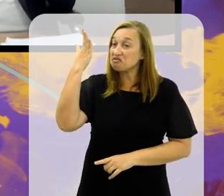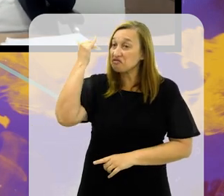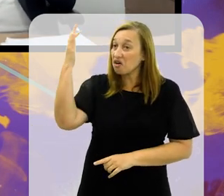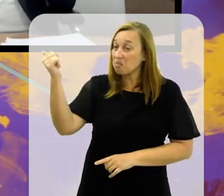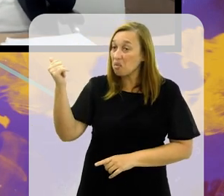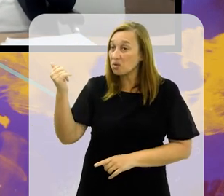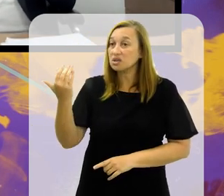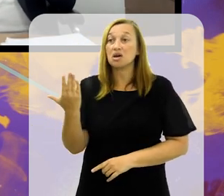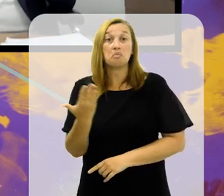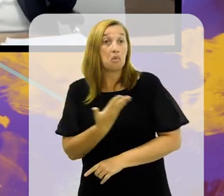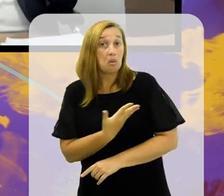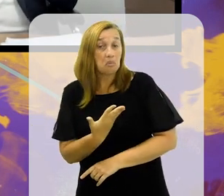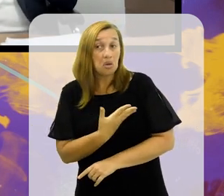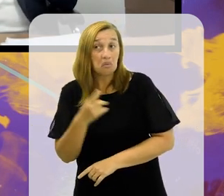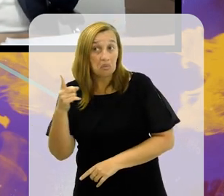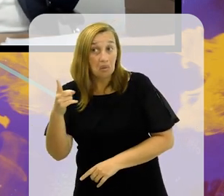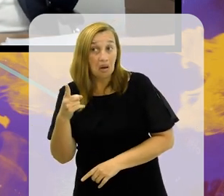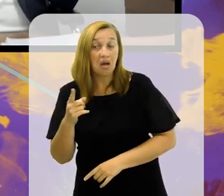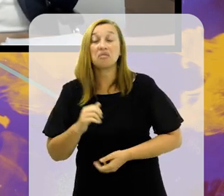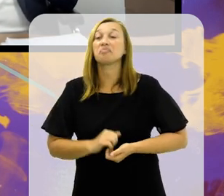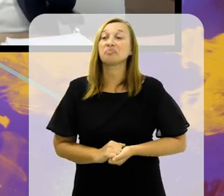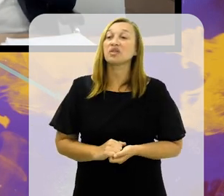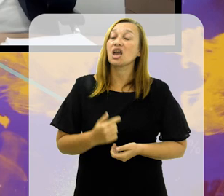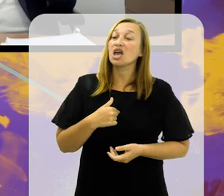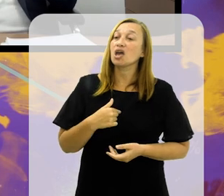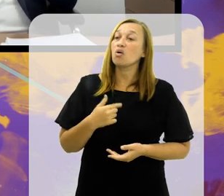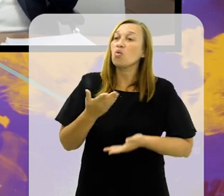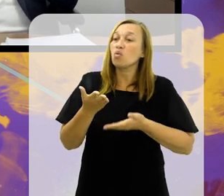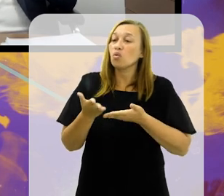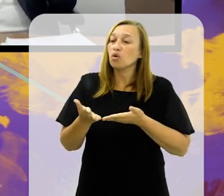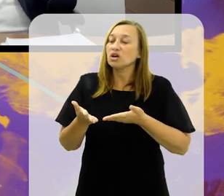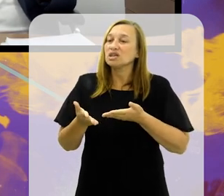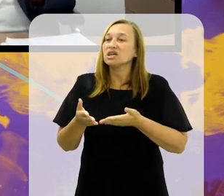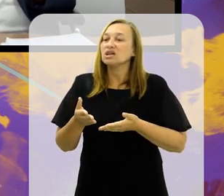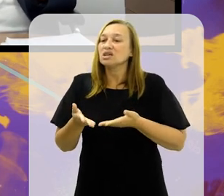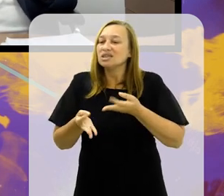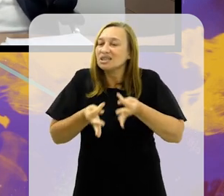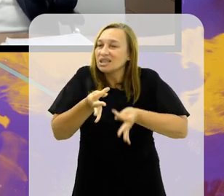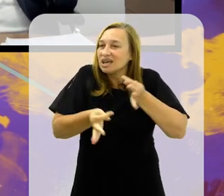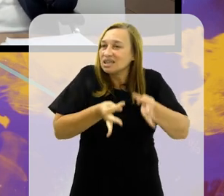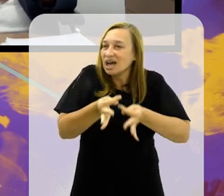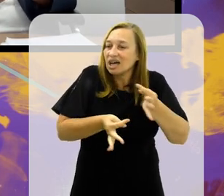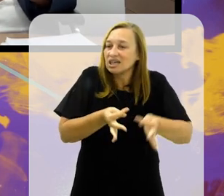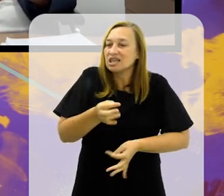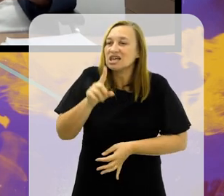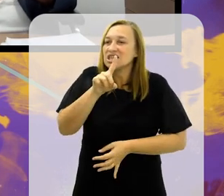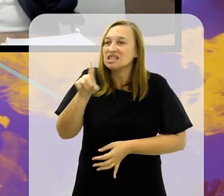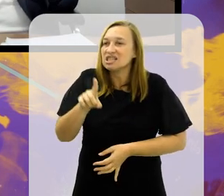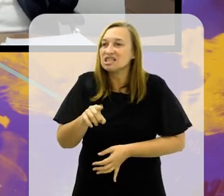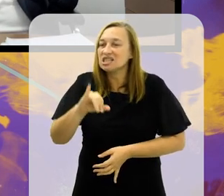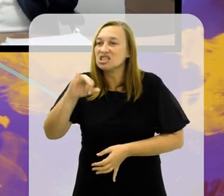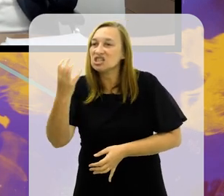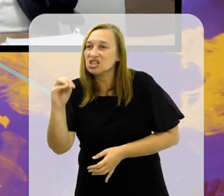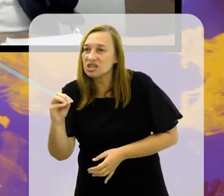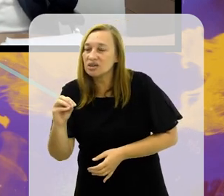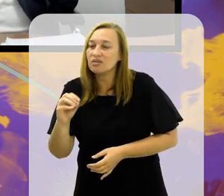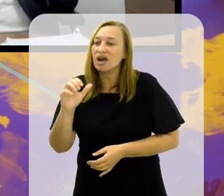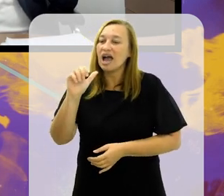E o Atisson, meu querido, foi meu paciente. Eu tive a oportunidade de tratar de Zinho, de Atisson,